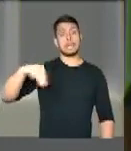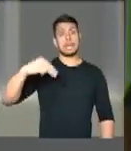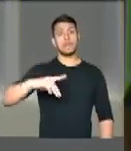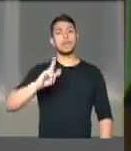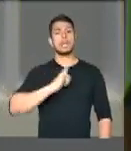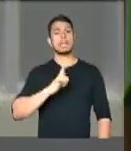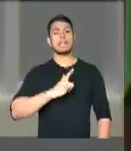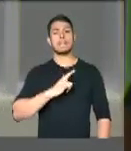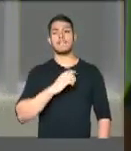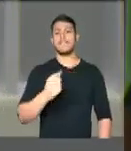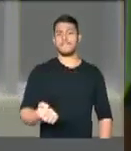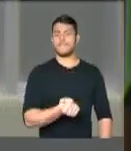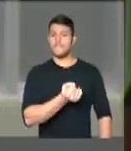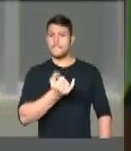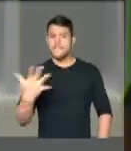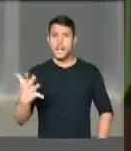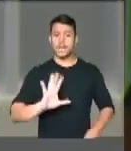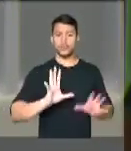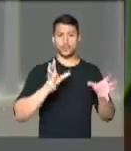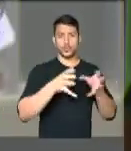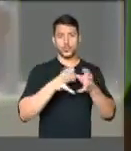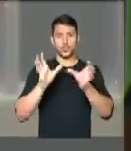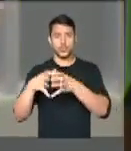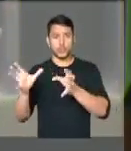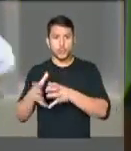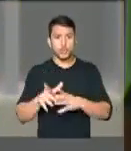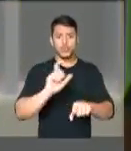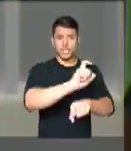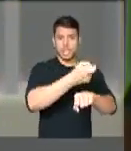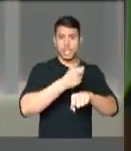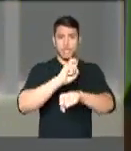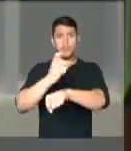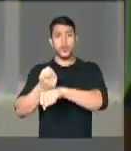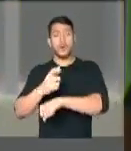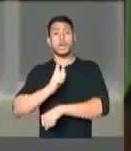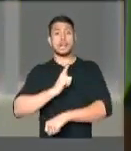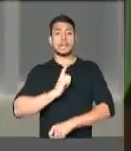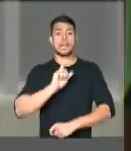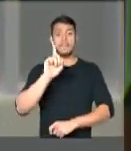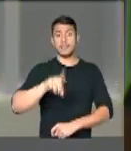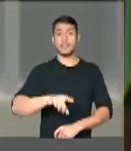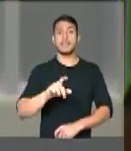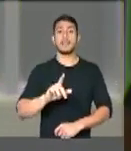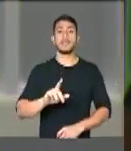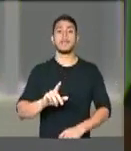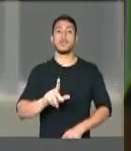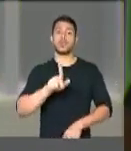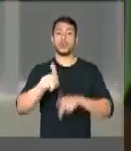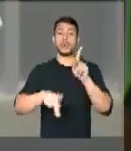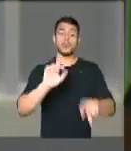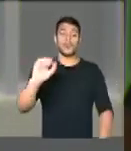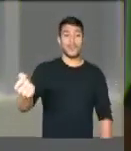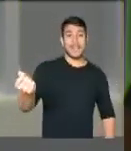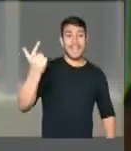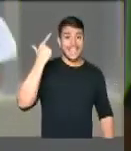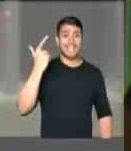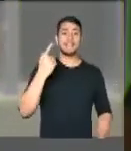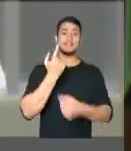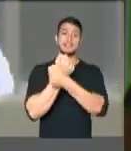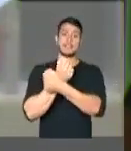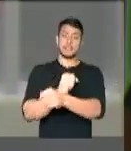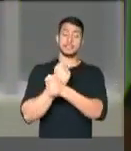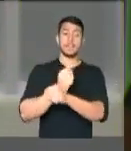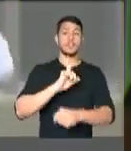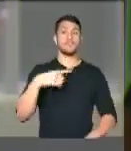pela presença de comunidades quilombolas remanescentes de população escravizada. Nós